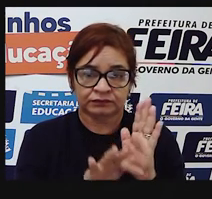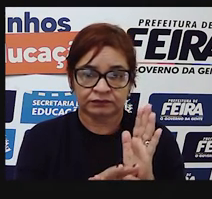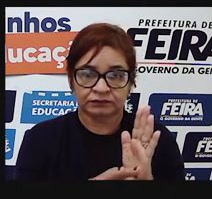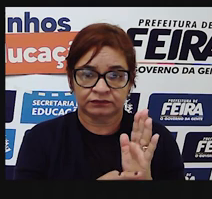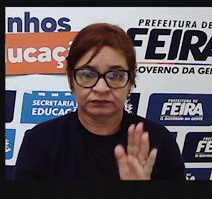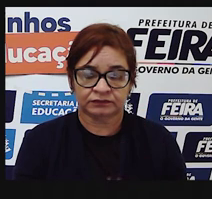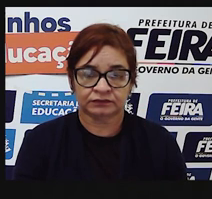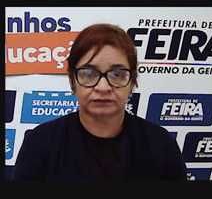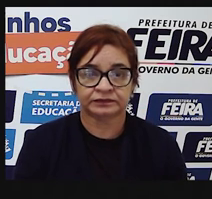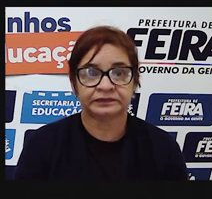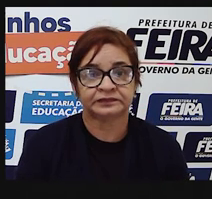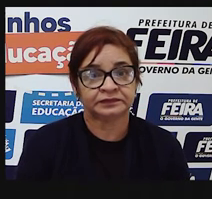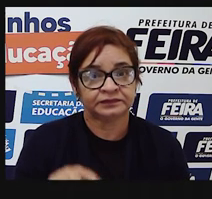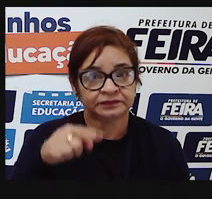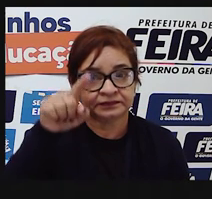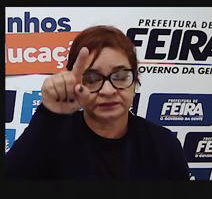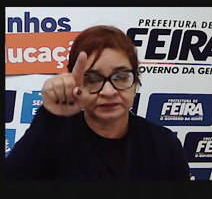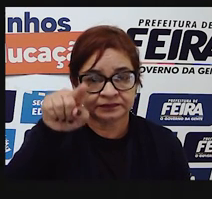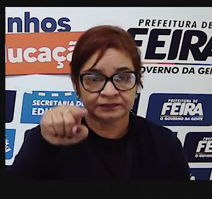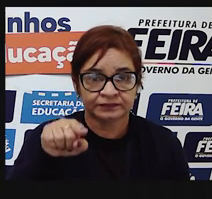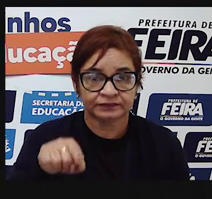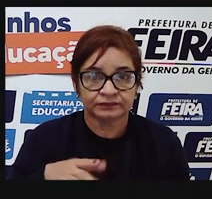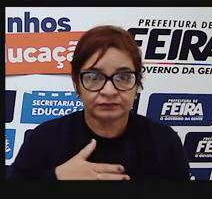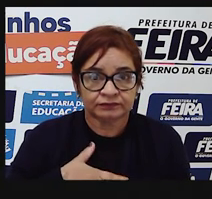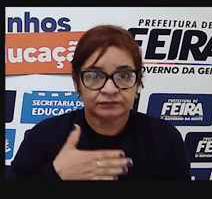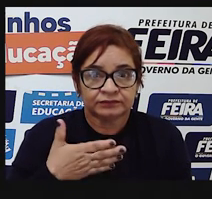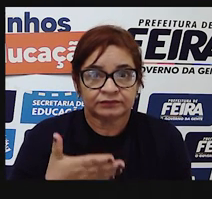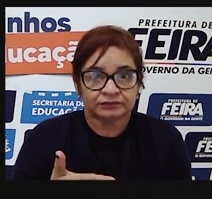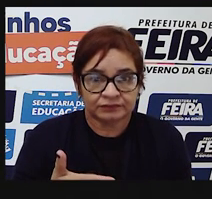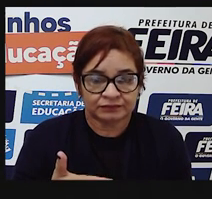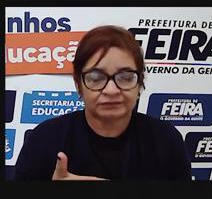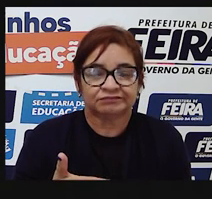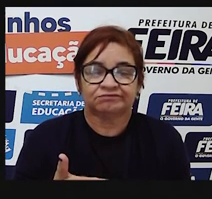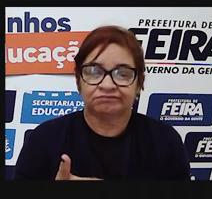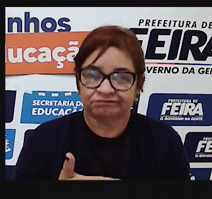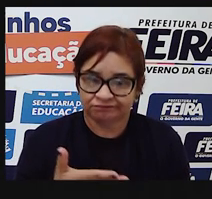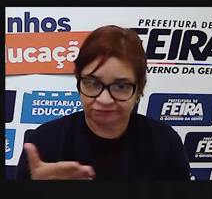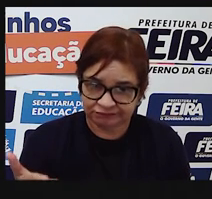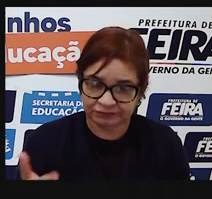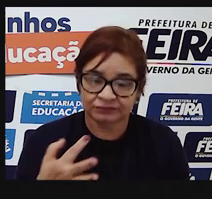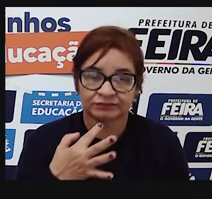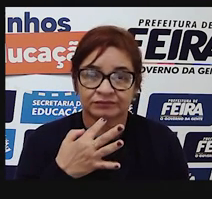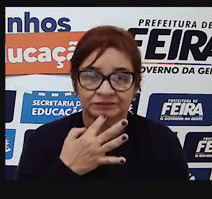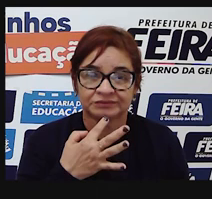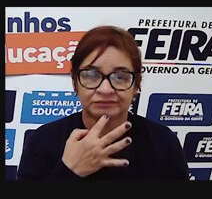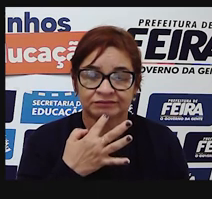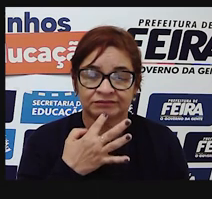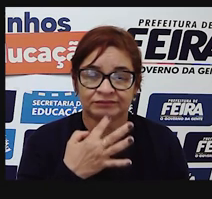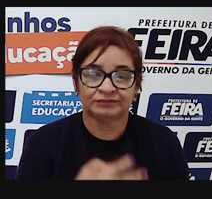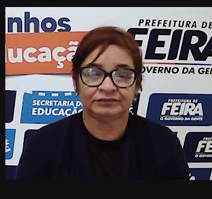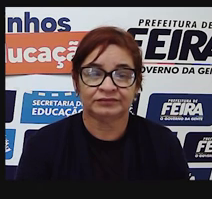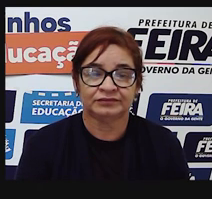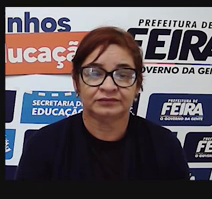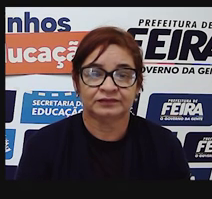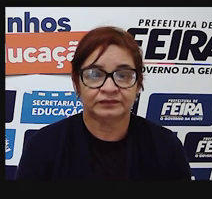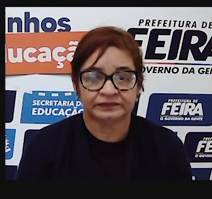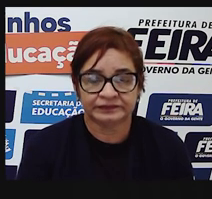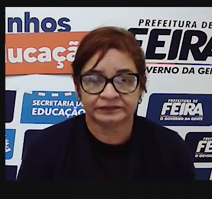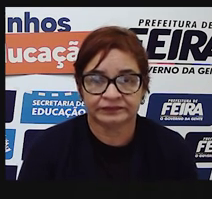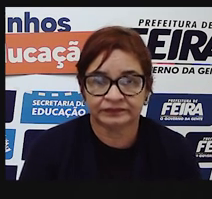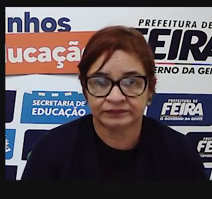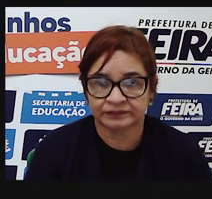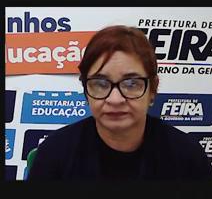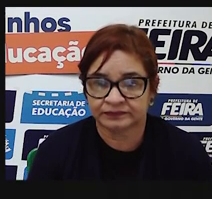O outro sinal, exclamação, esse também todo mundo conhece, não é? Muito utilizado.